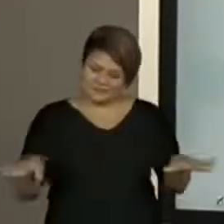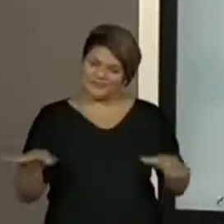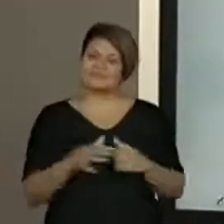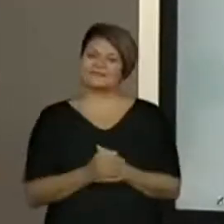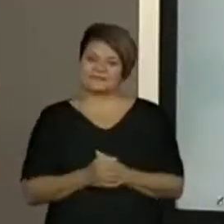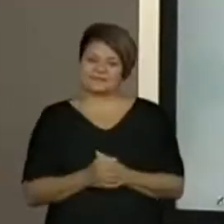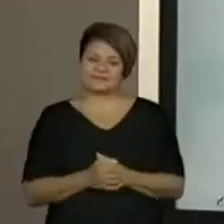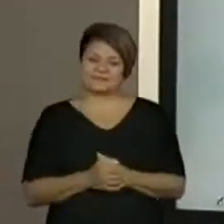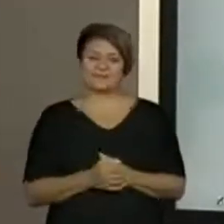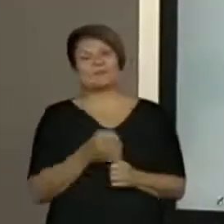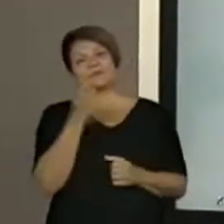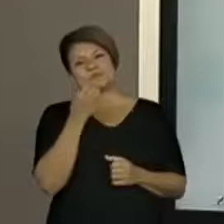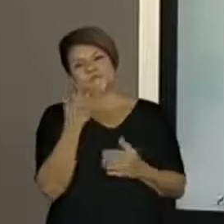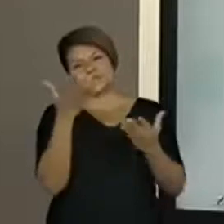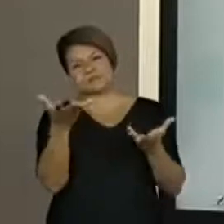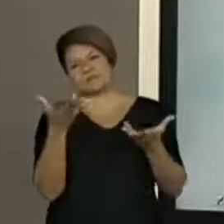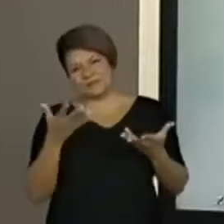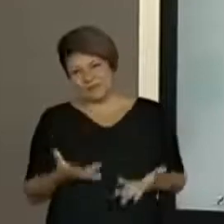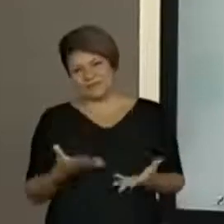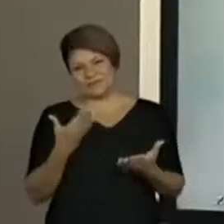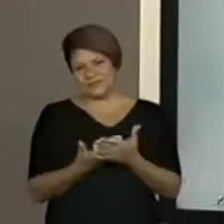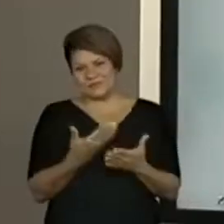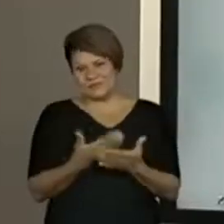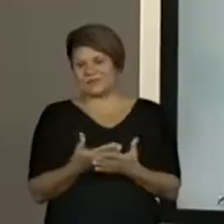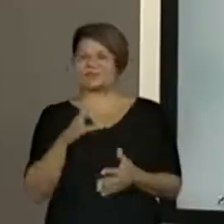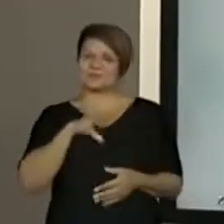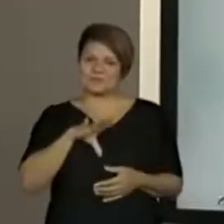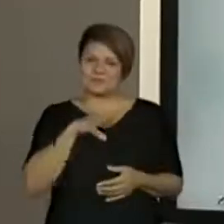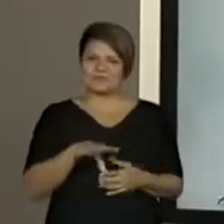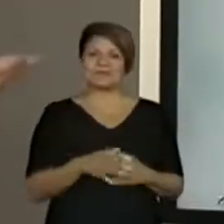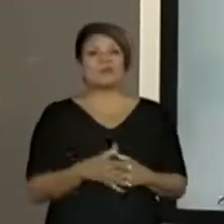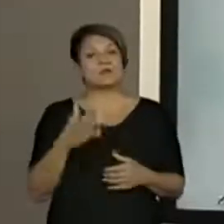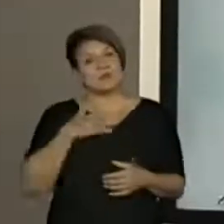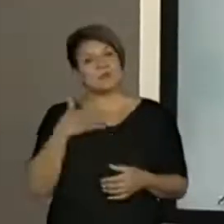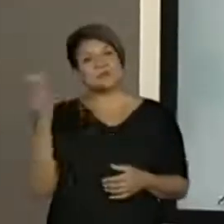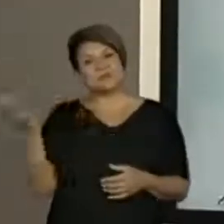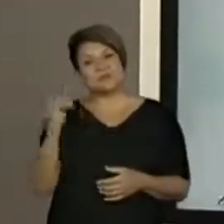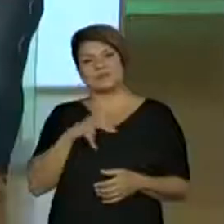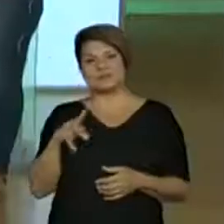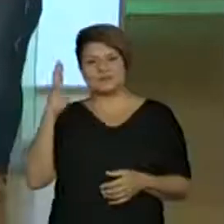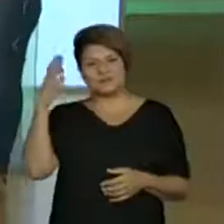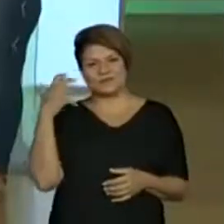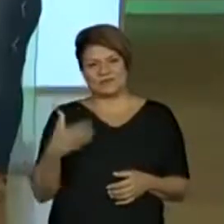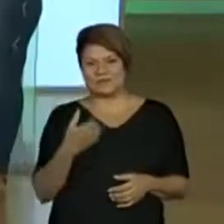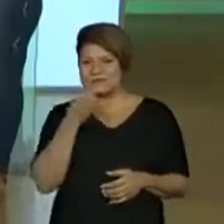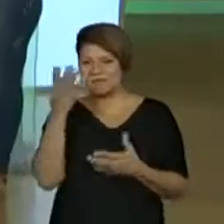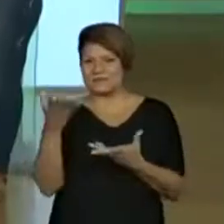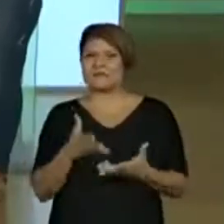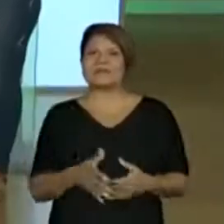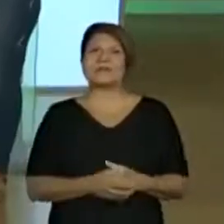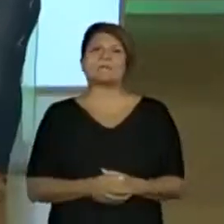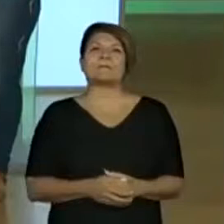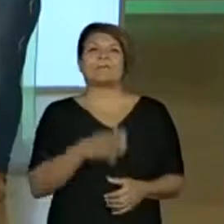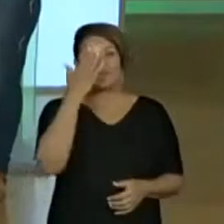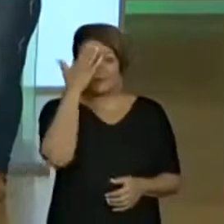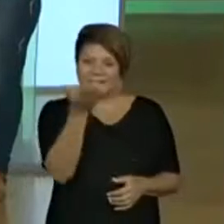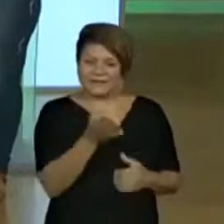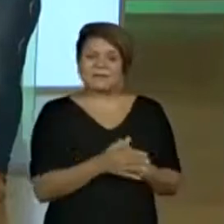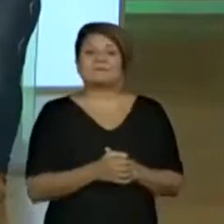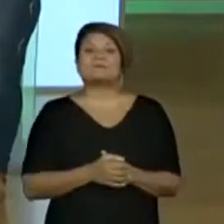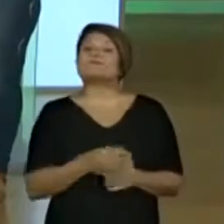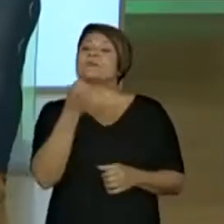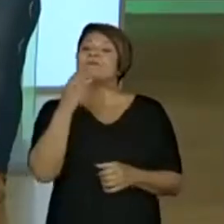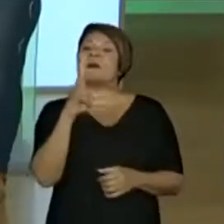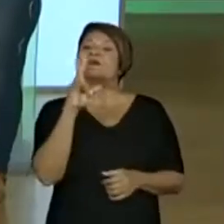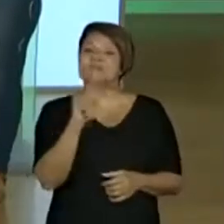Então, sejam todos bem-vindos para essa aula de língua portuguesa. E comigo, a professora Viviane. Seja bem-vinda! Obrigada, professora Kelly. Bom